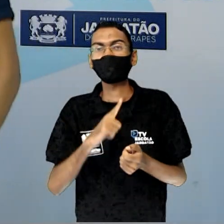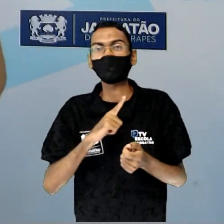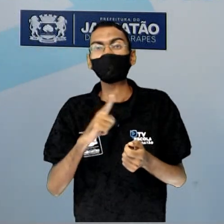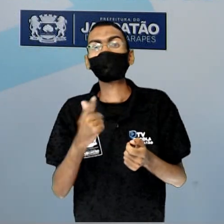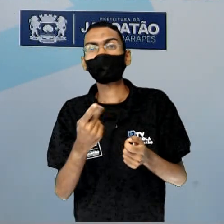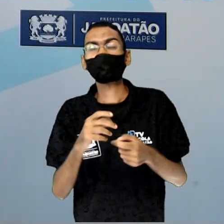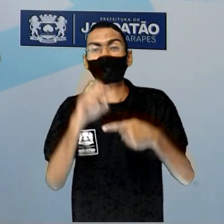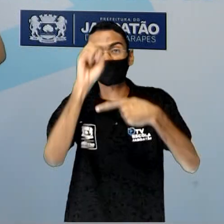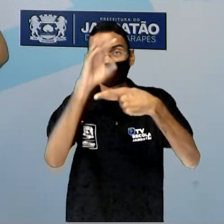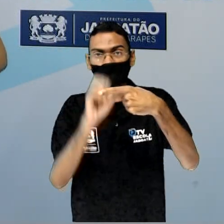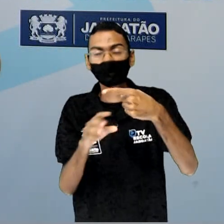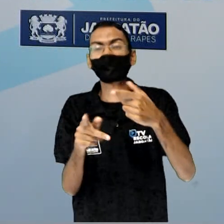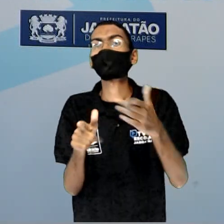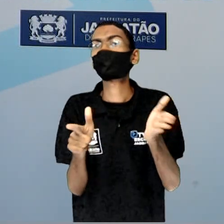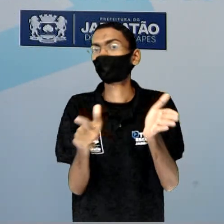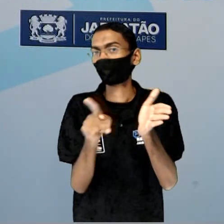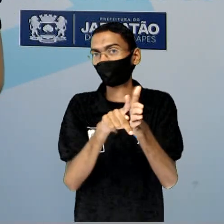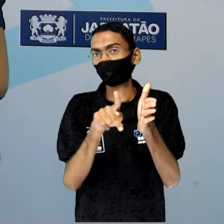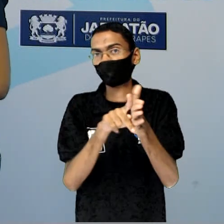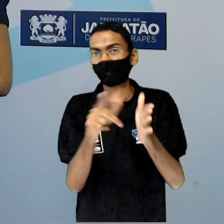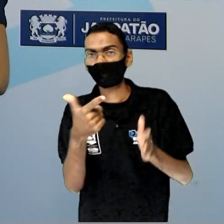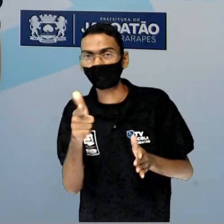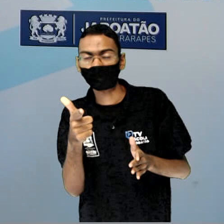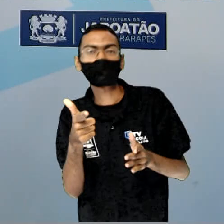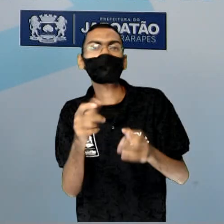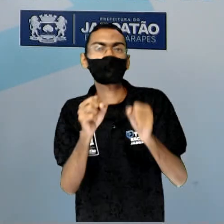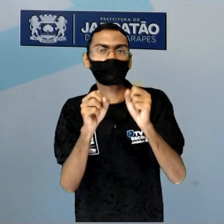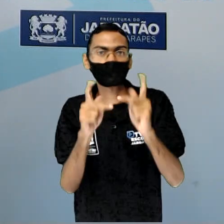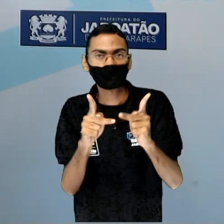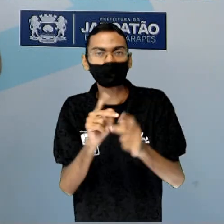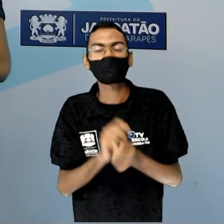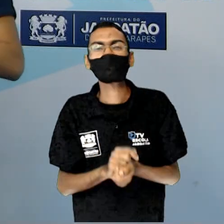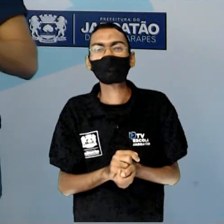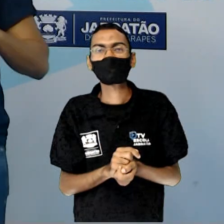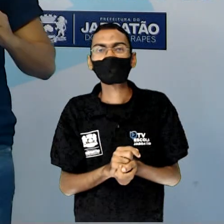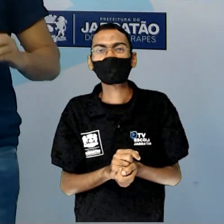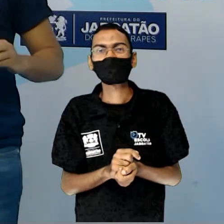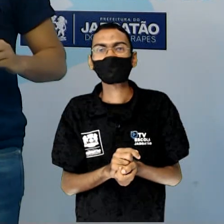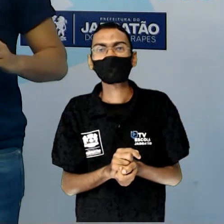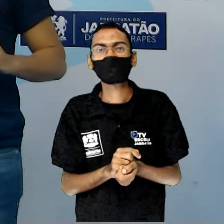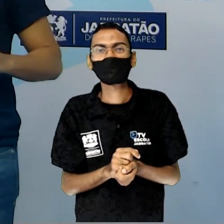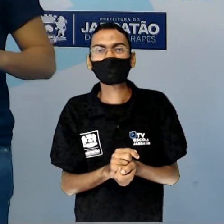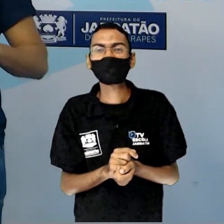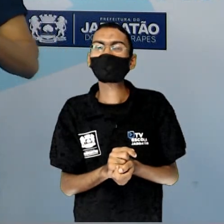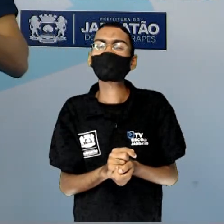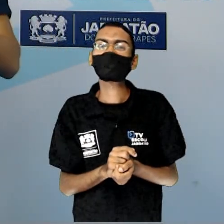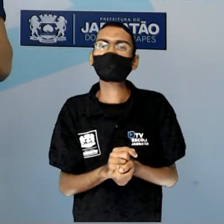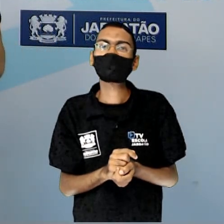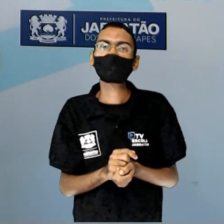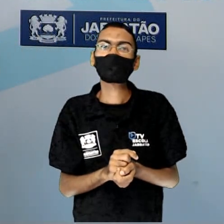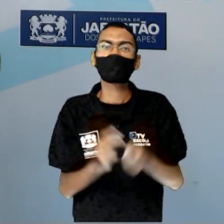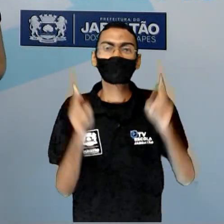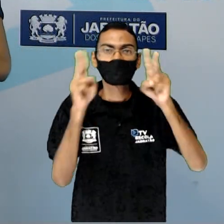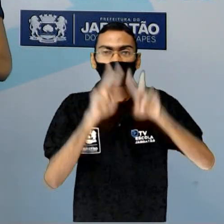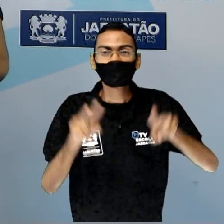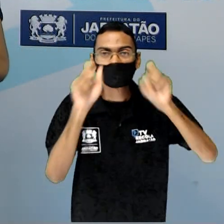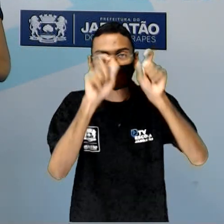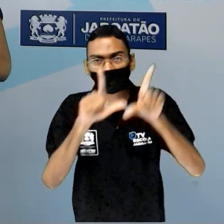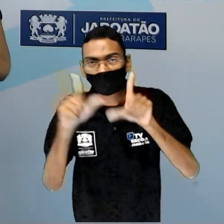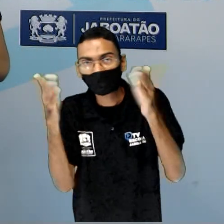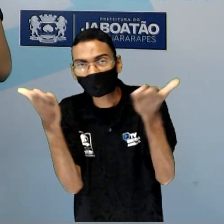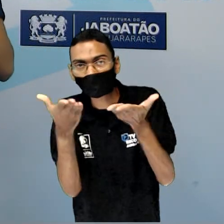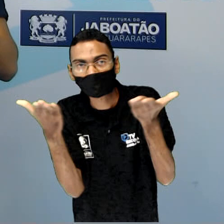Fração aparente é aquela cujo numerador é divisível pelo denominador. O seu valor